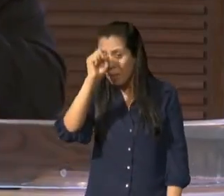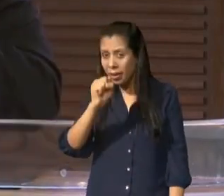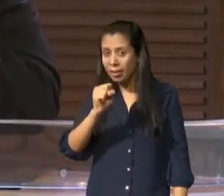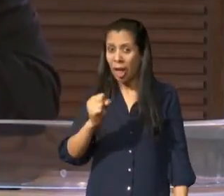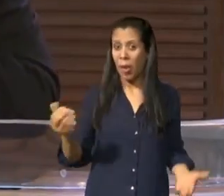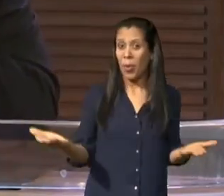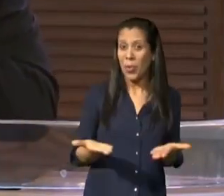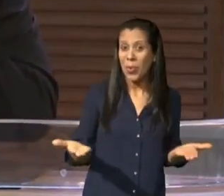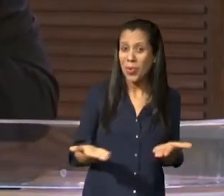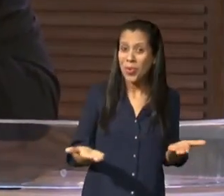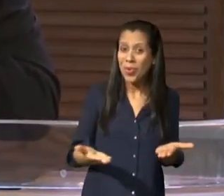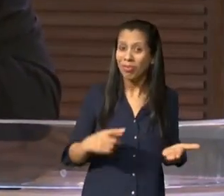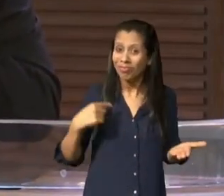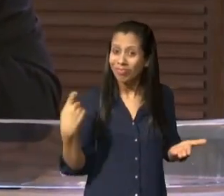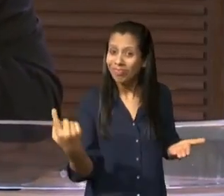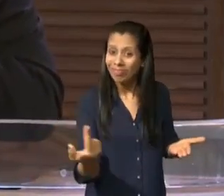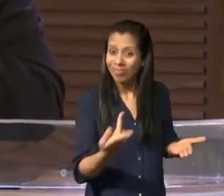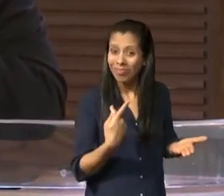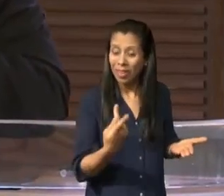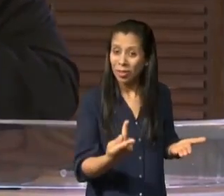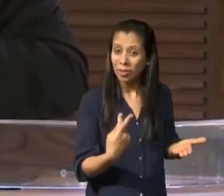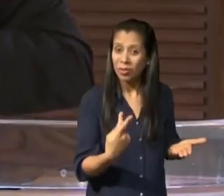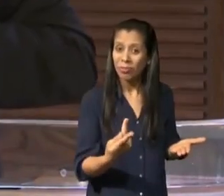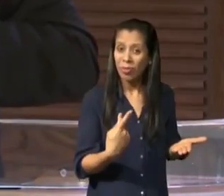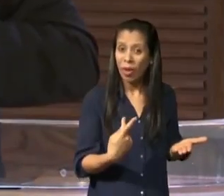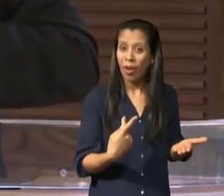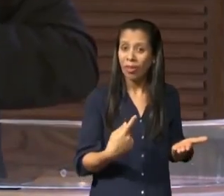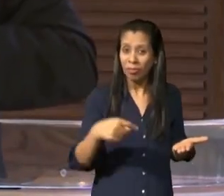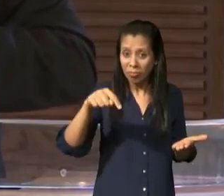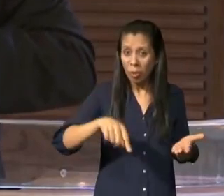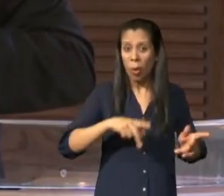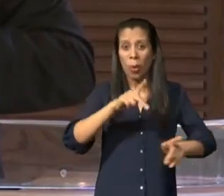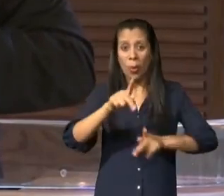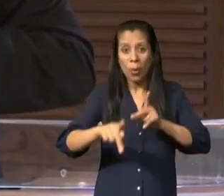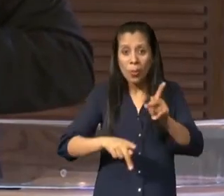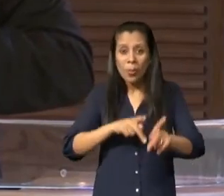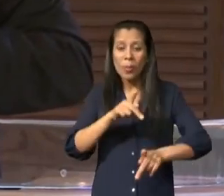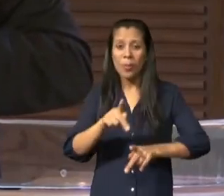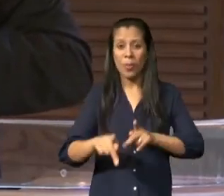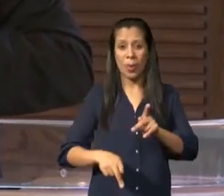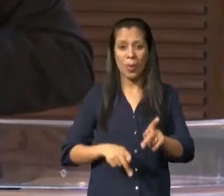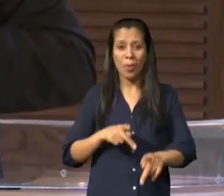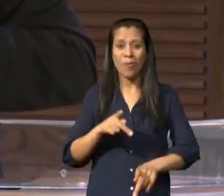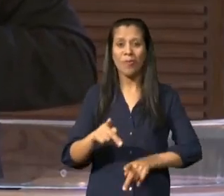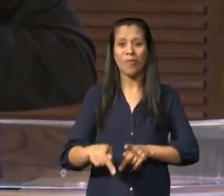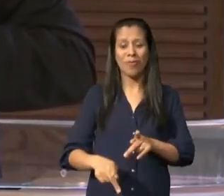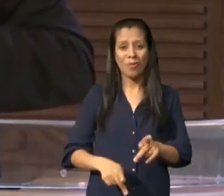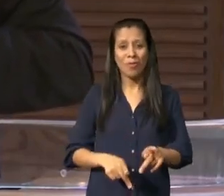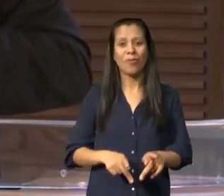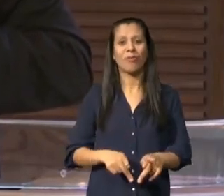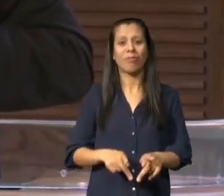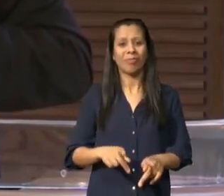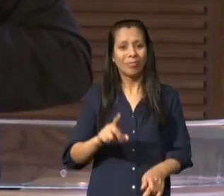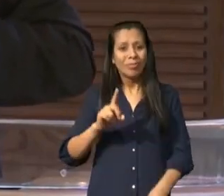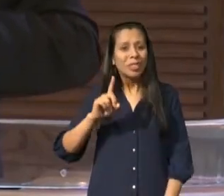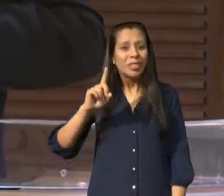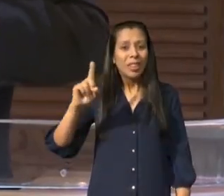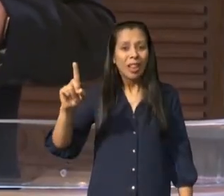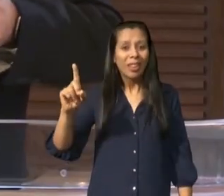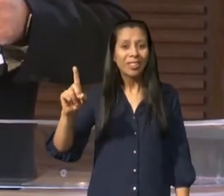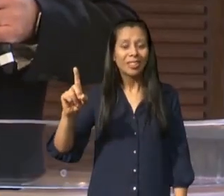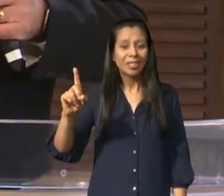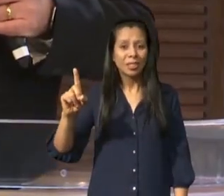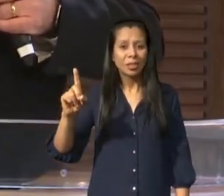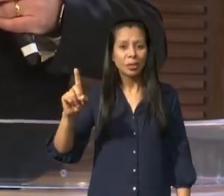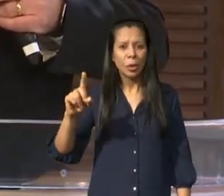adorando hoje na igreja do Naspe para as pessoas que estão vivendo no fim dos séculos